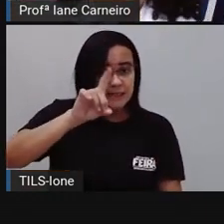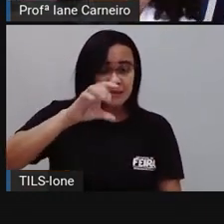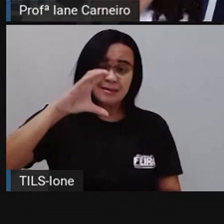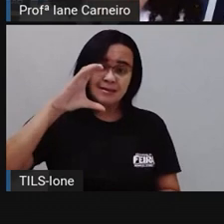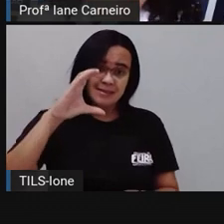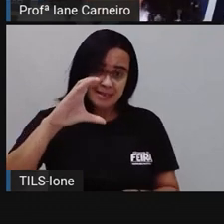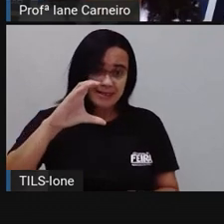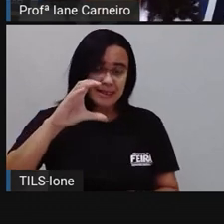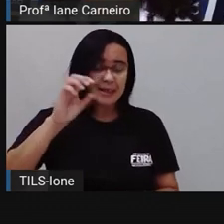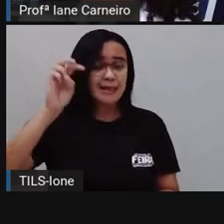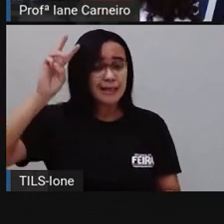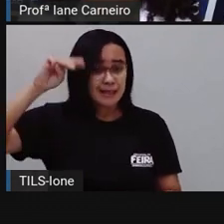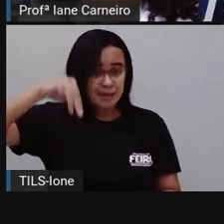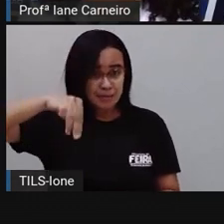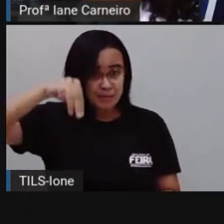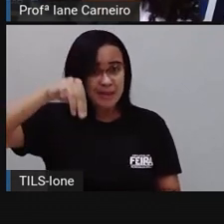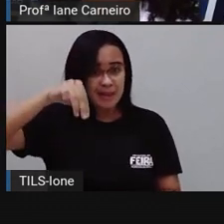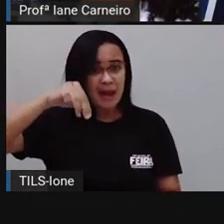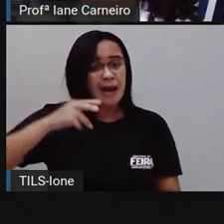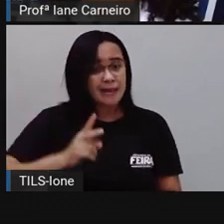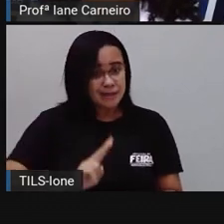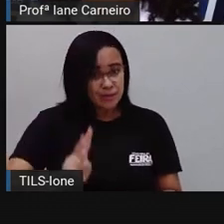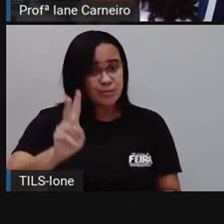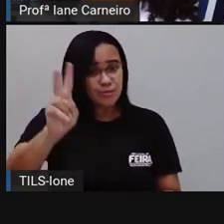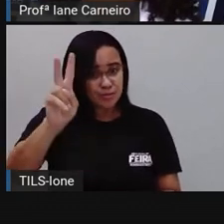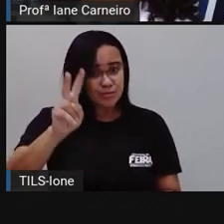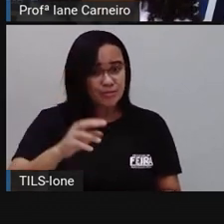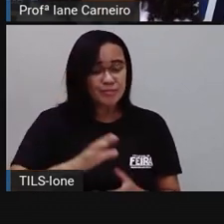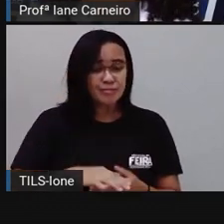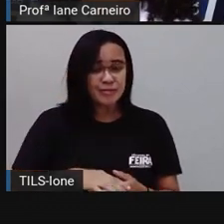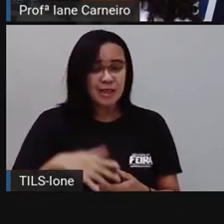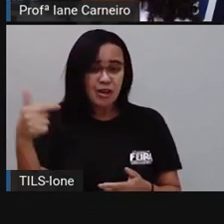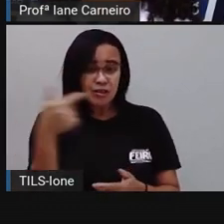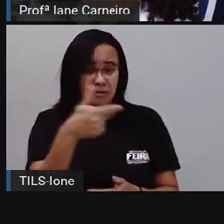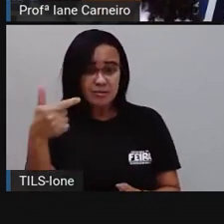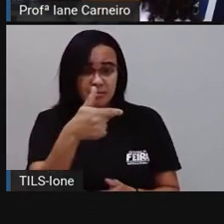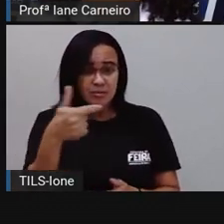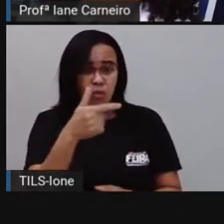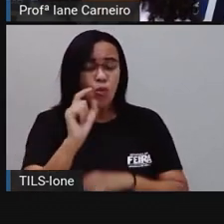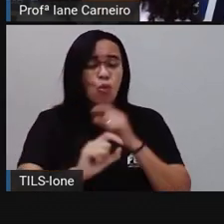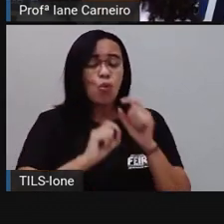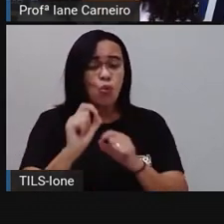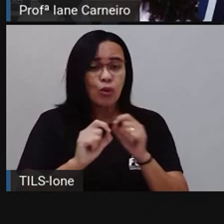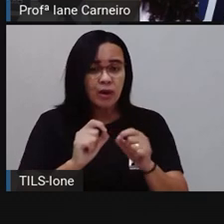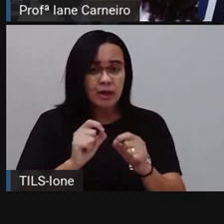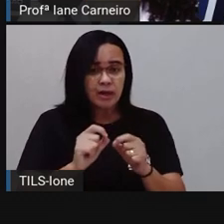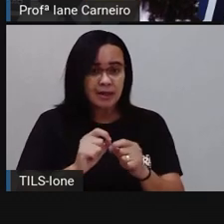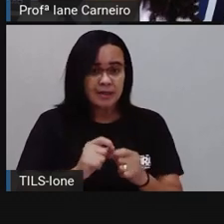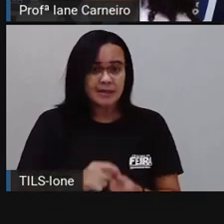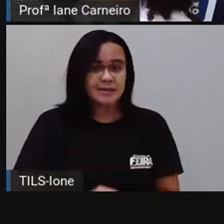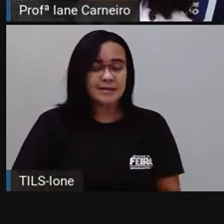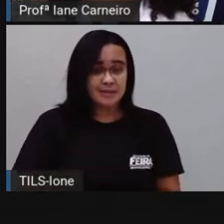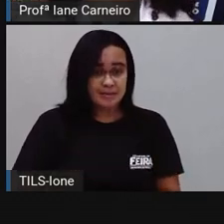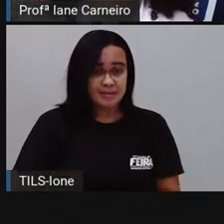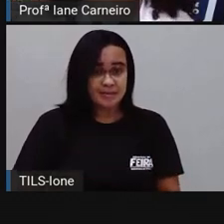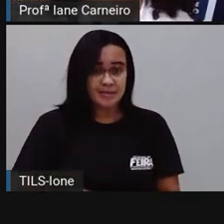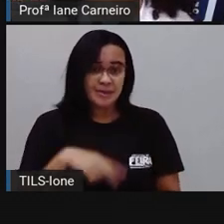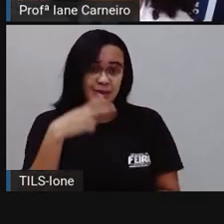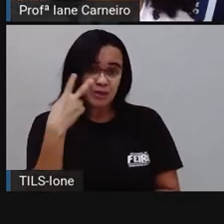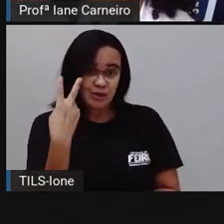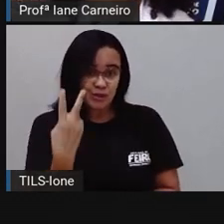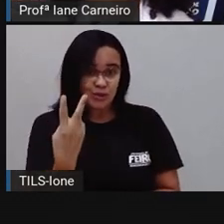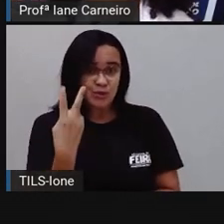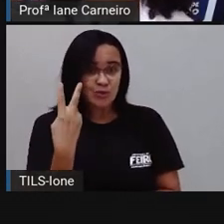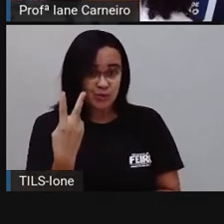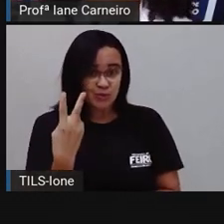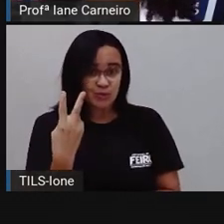milhar e por aí vai. Tá bom? Aqui no número 22, por exemplo, a gente tem, ó, o 2, que são duas unidades. Ó,